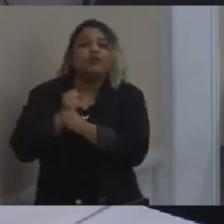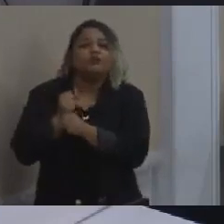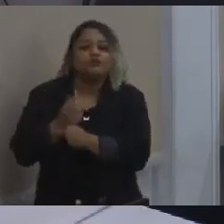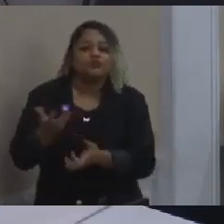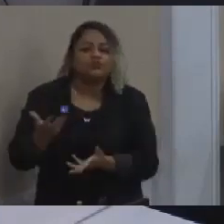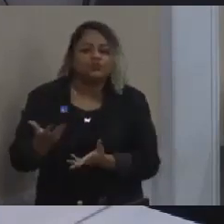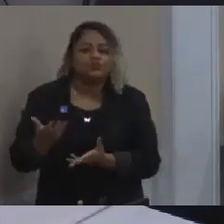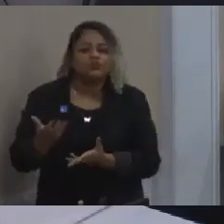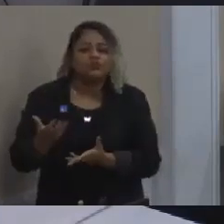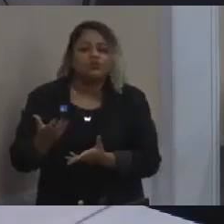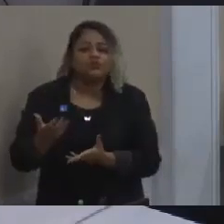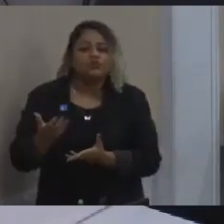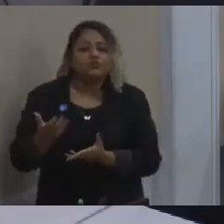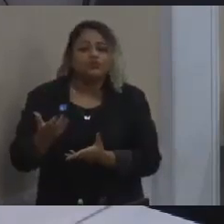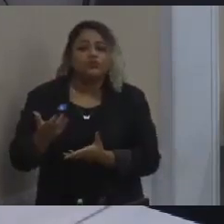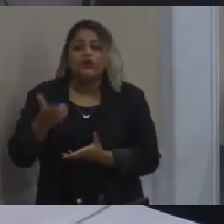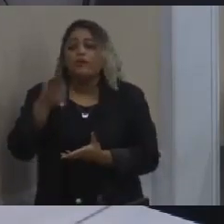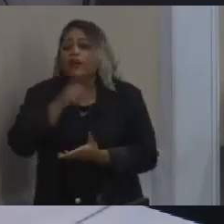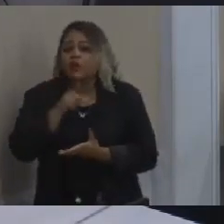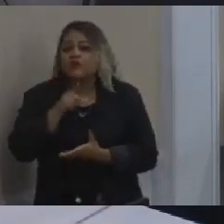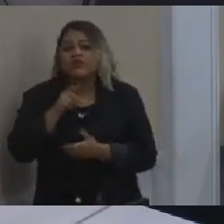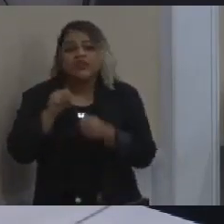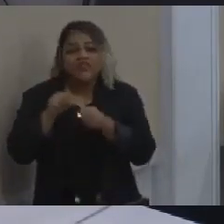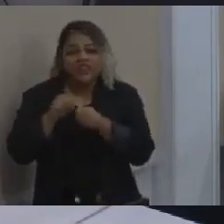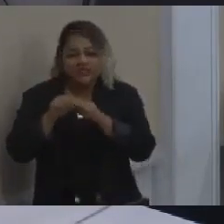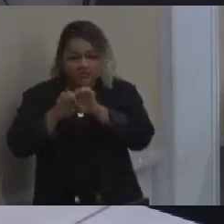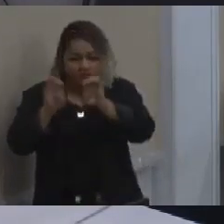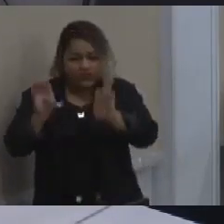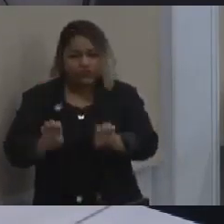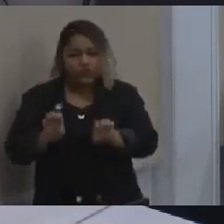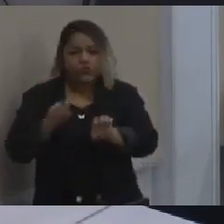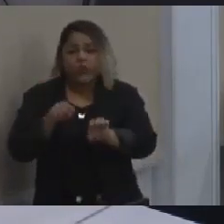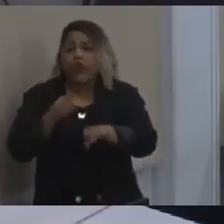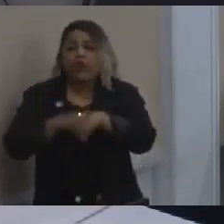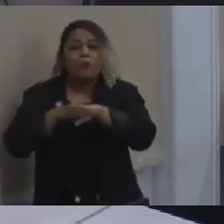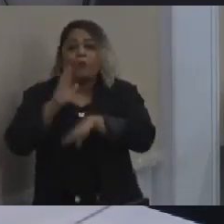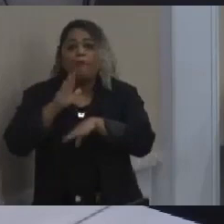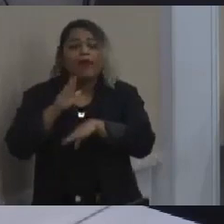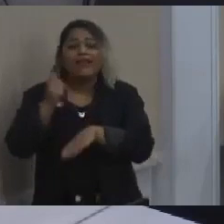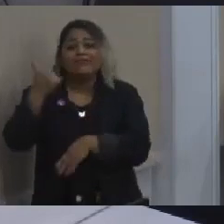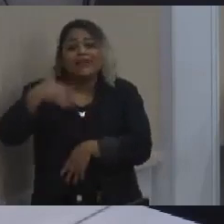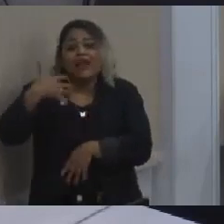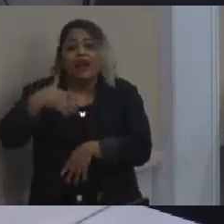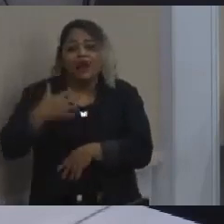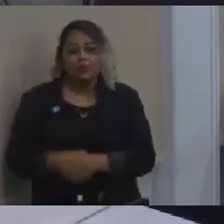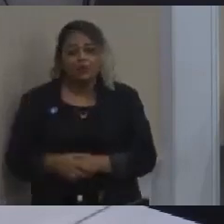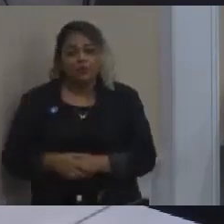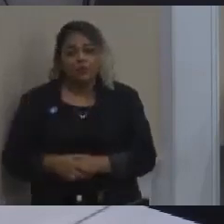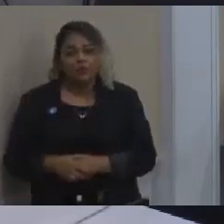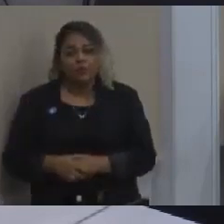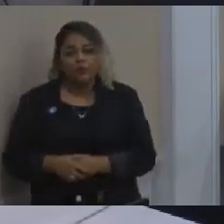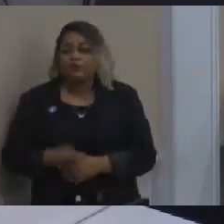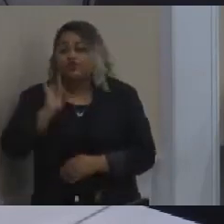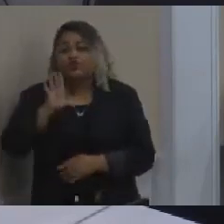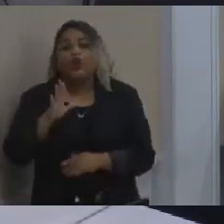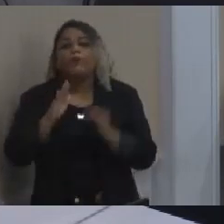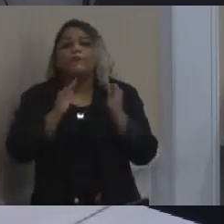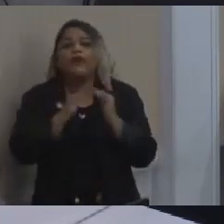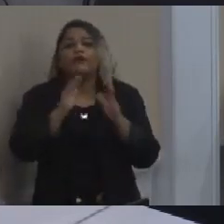vai ter que entrar lá para fazer infraestrutura? vai sair o lote mais caro do mundo para habitação social.